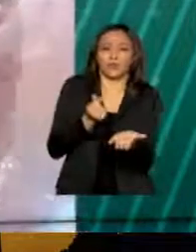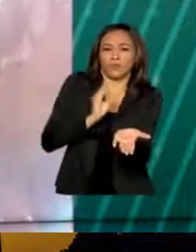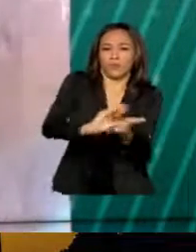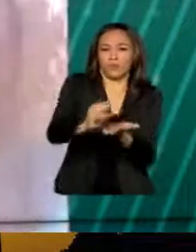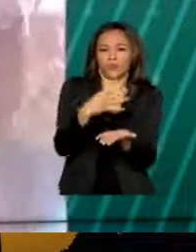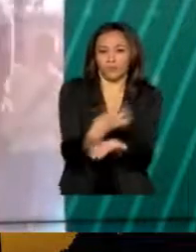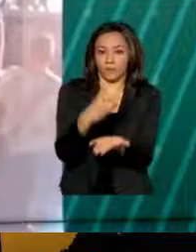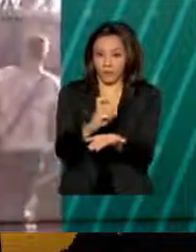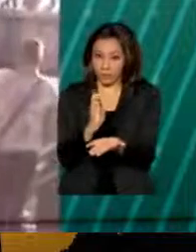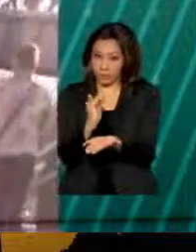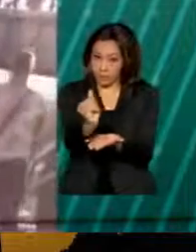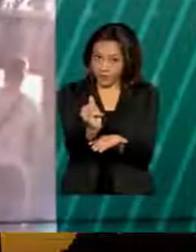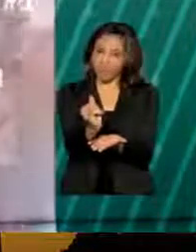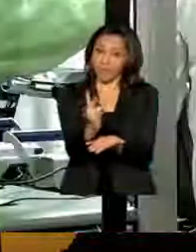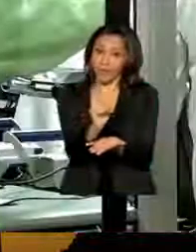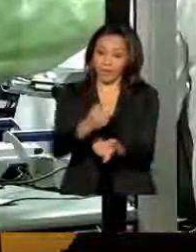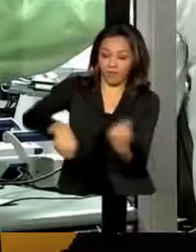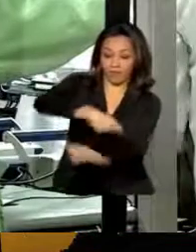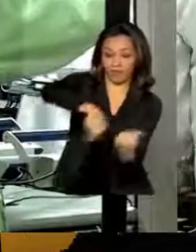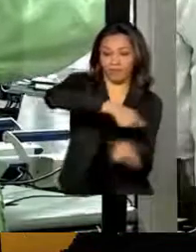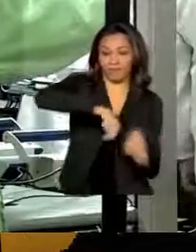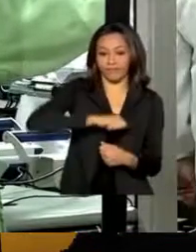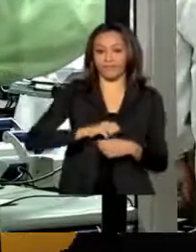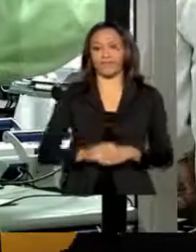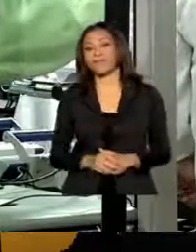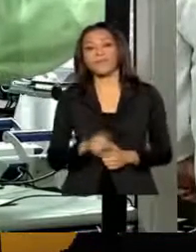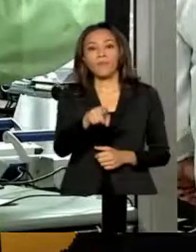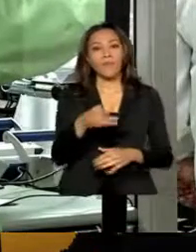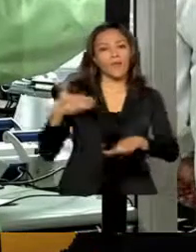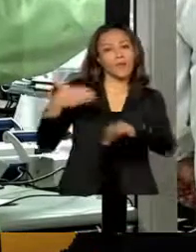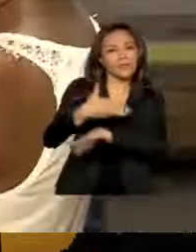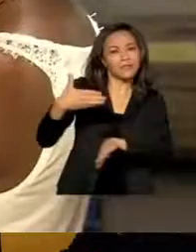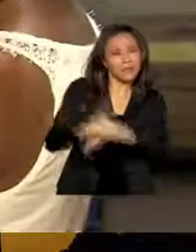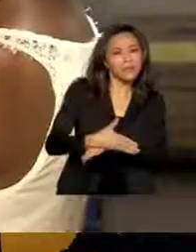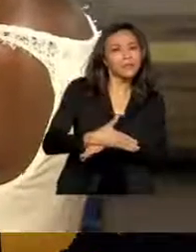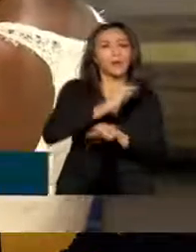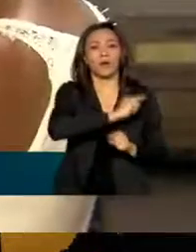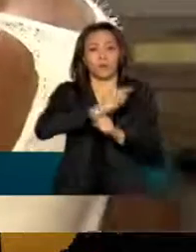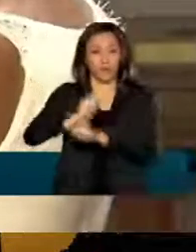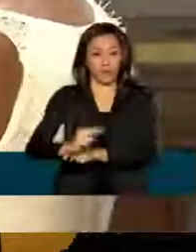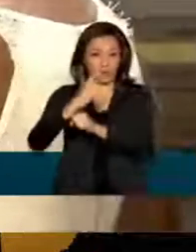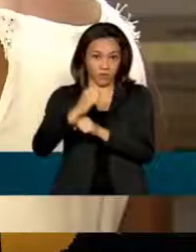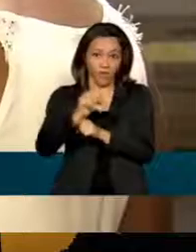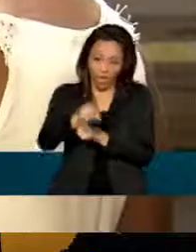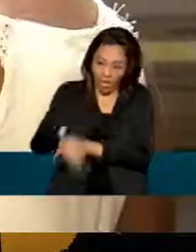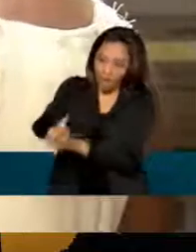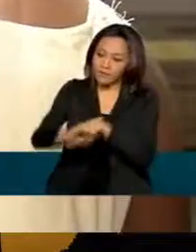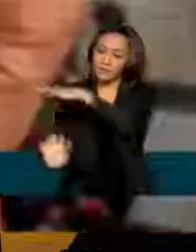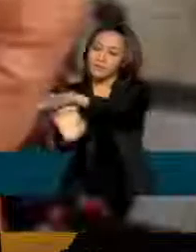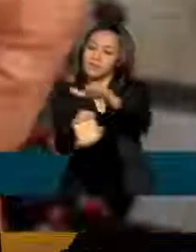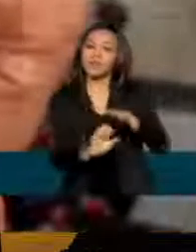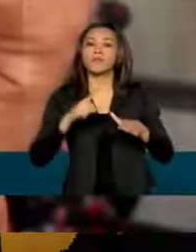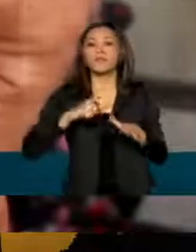bilhões de reais na economia. O acesso facilitado ao crédito é para as empresas que possuem